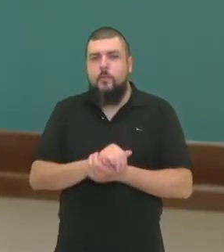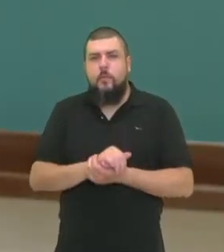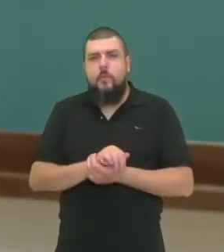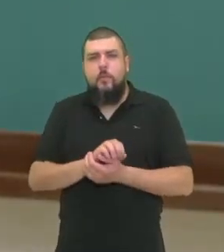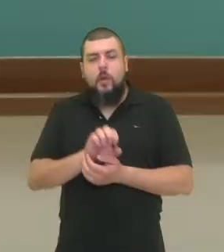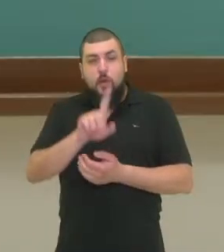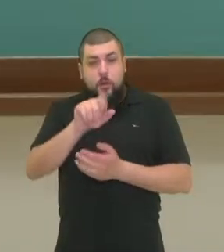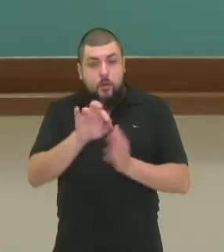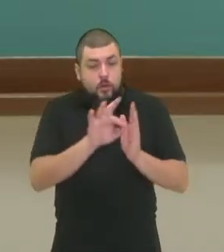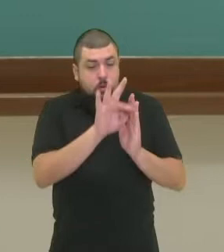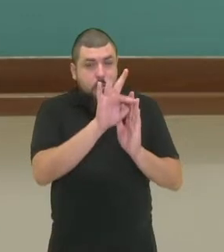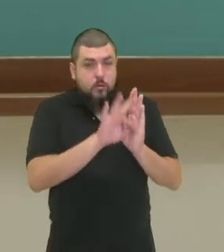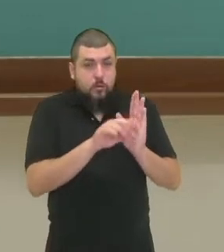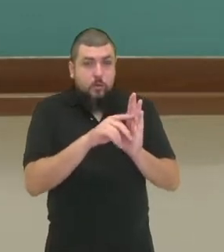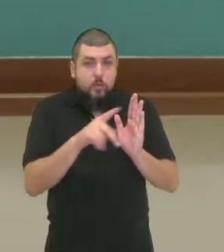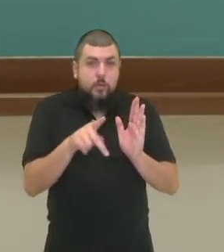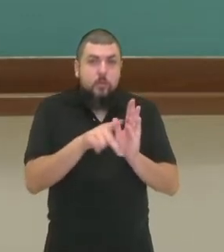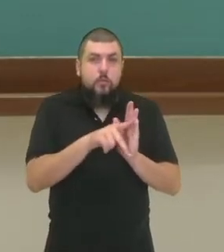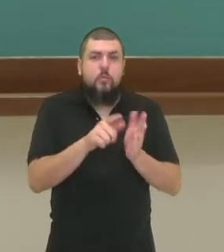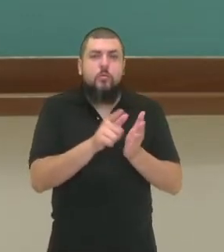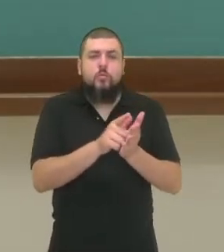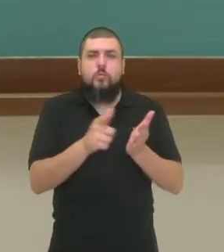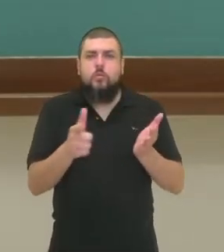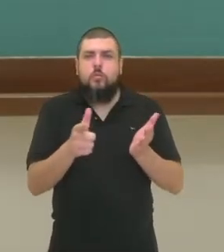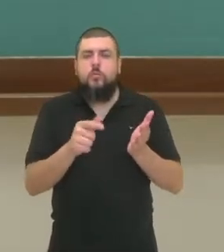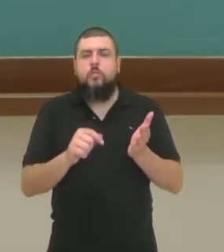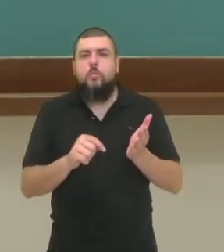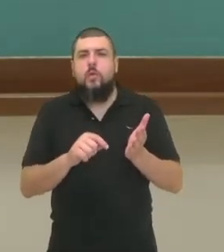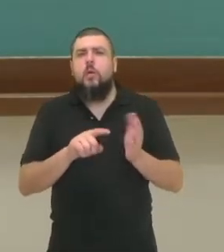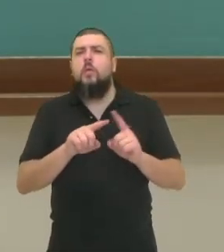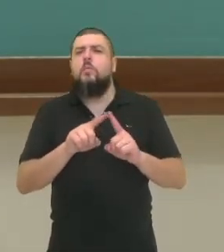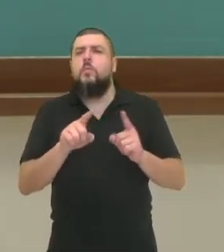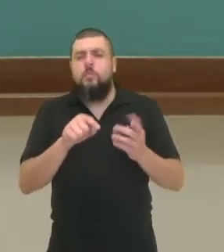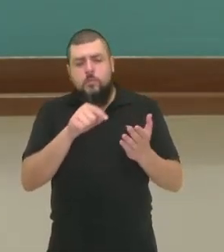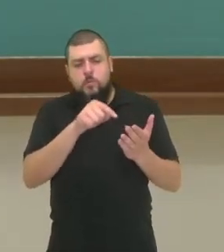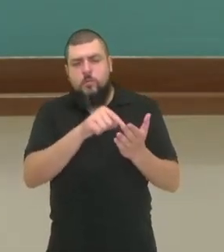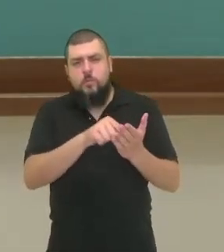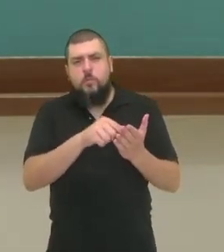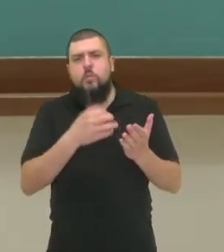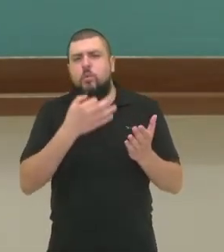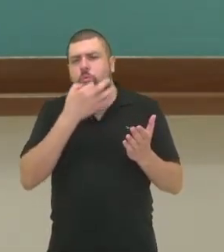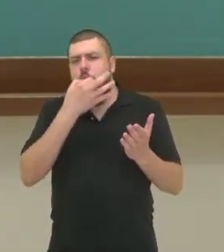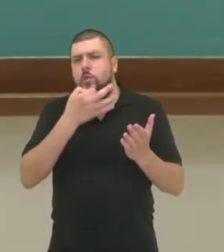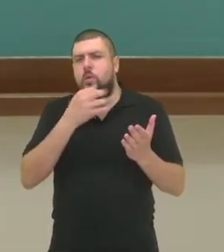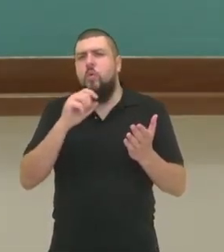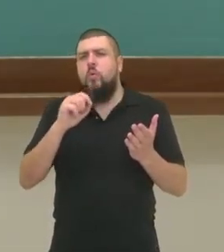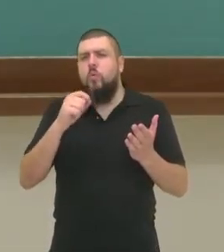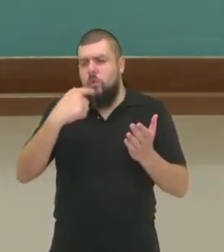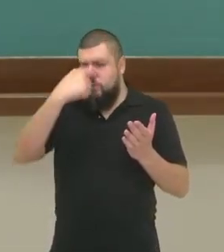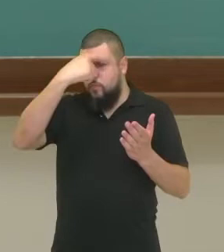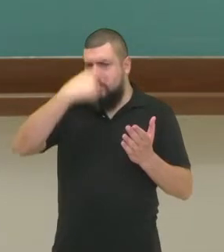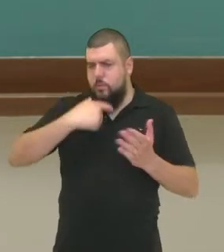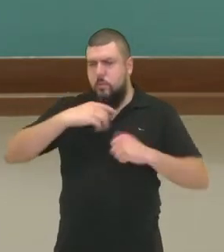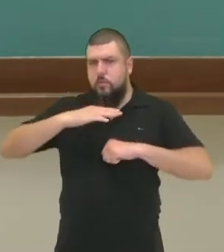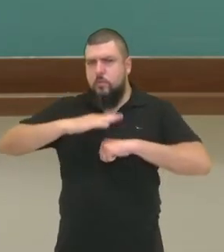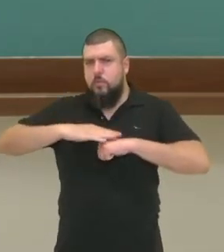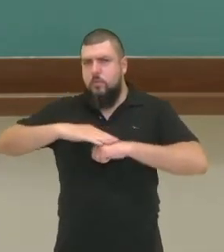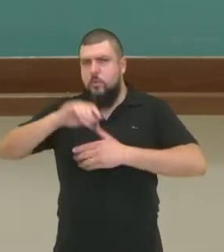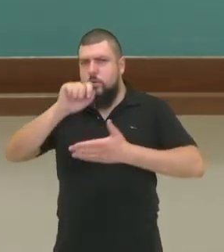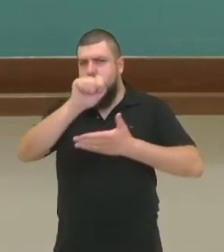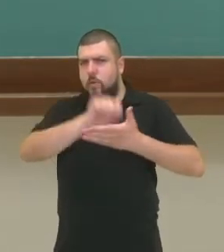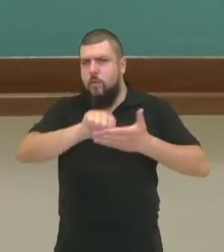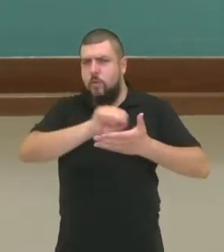e apresenta a opinião de quem? Será que é a opinião de quem escreveu ou da instituição que ele representa?